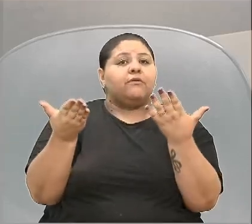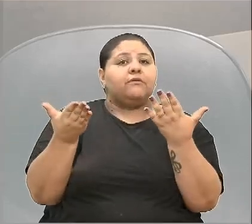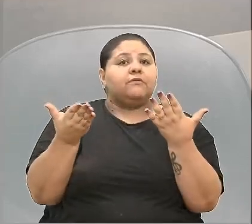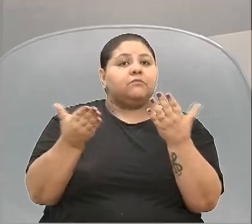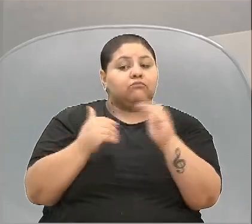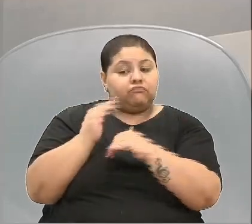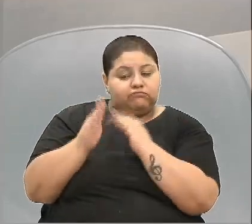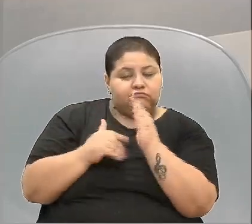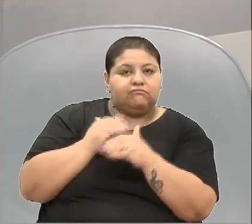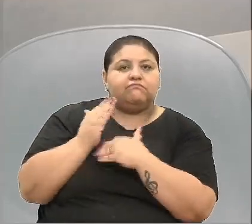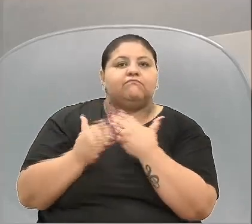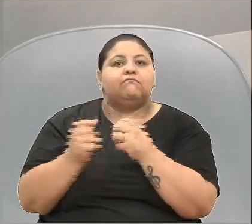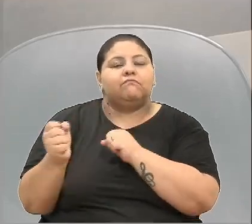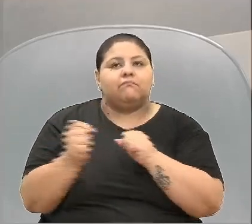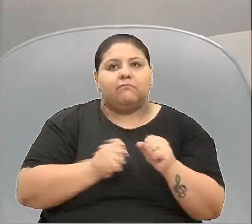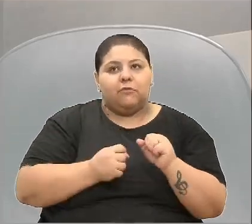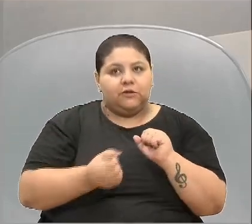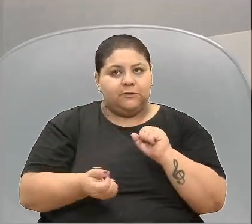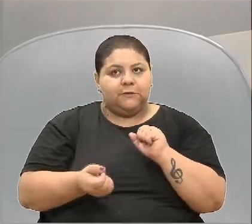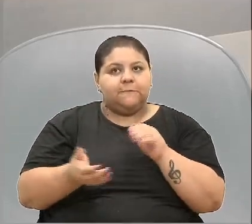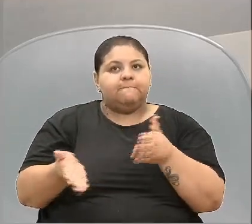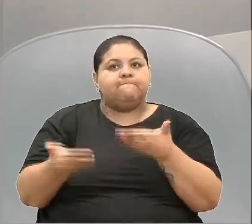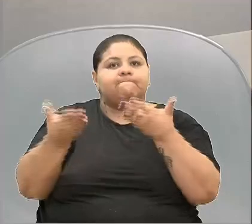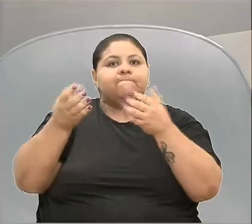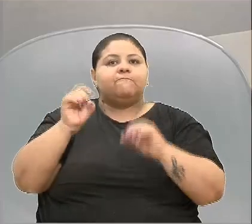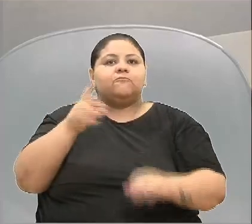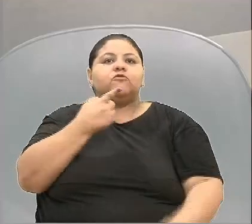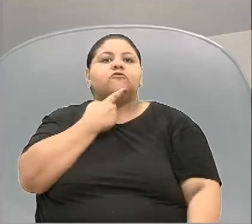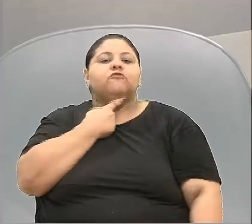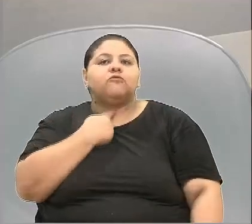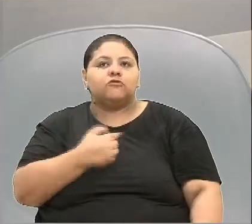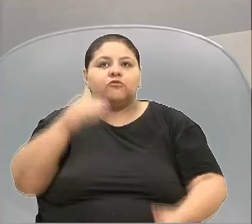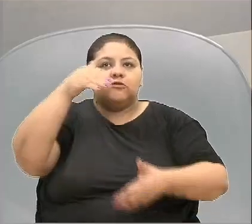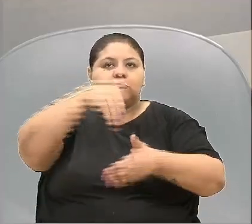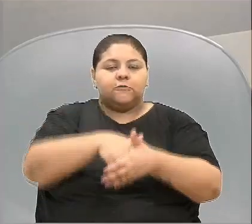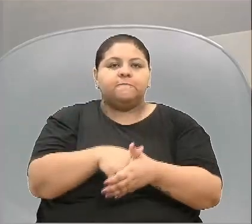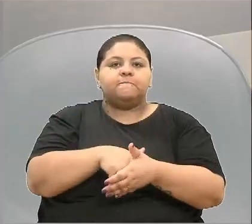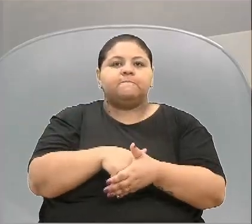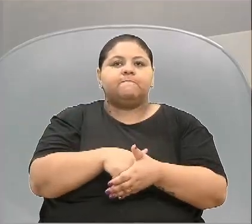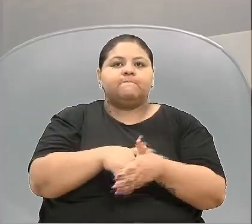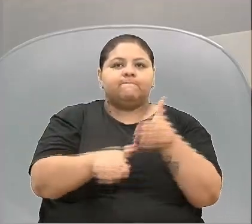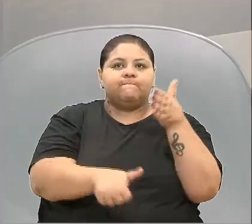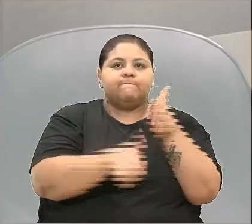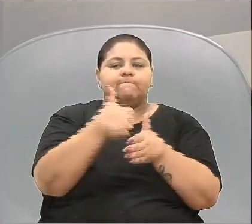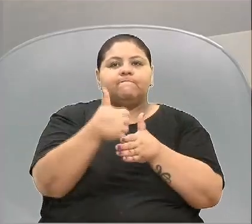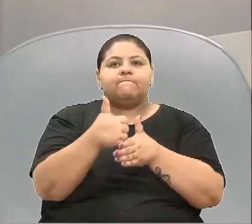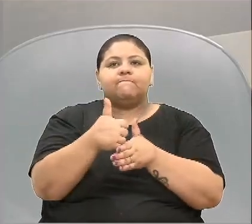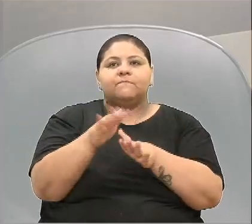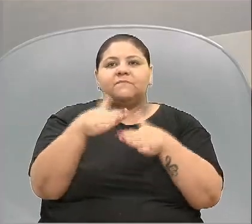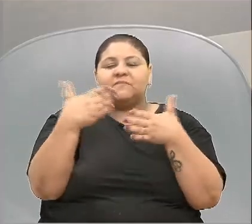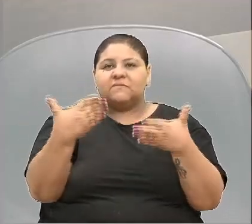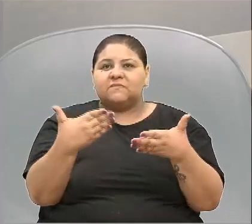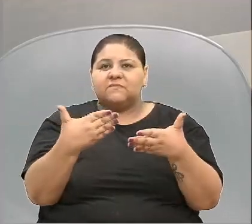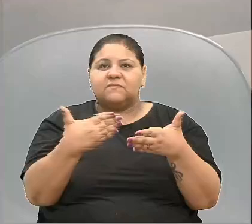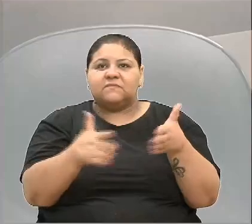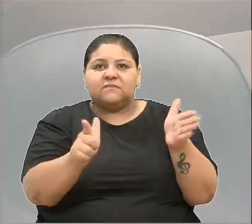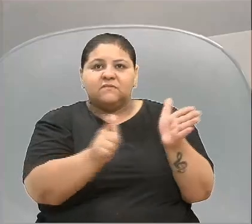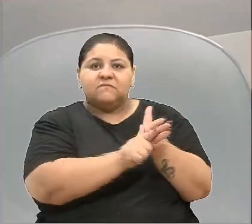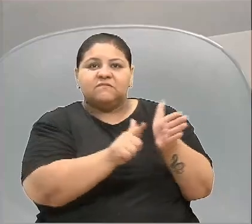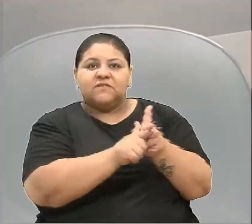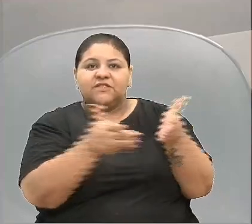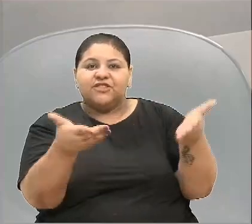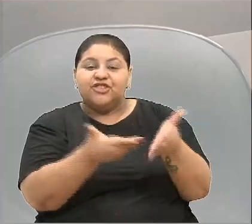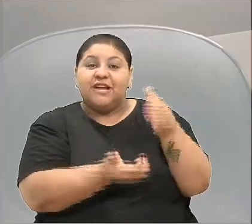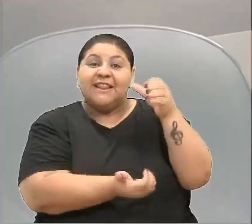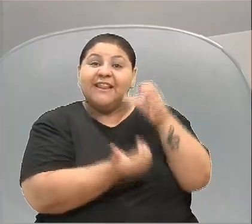houve avanços, pode ter muito mais, basta a vontade. É isso que estamos votando, uma melhoria, enfim, colocada no papel aquilo que já